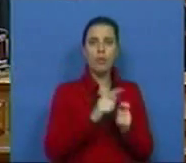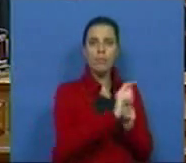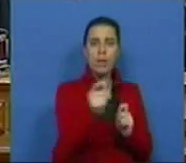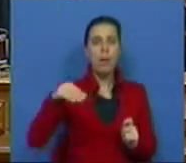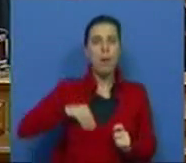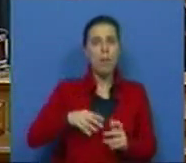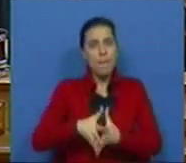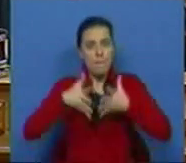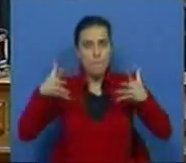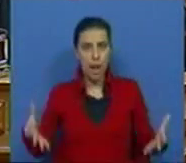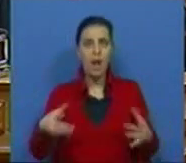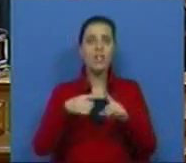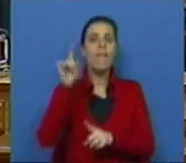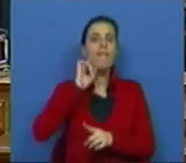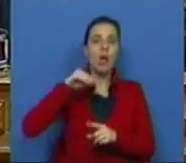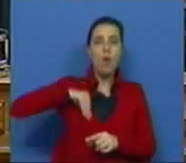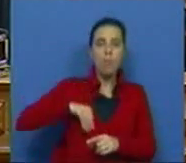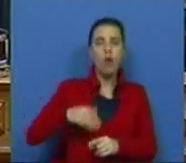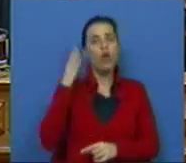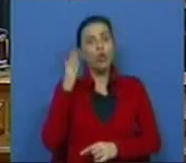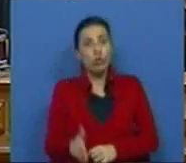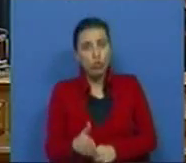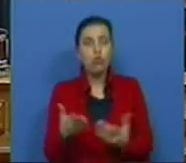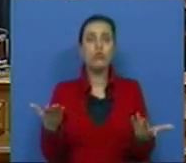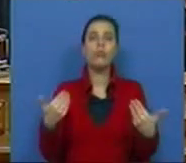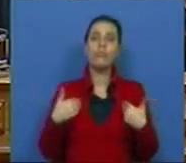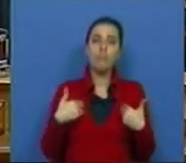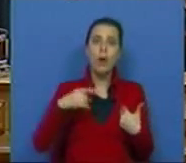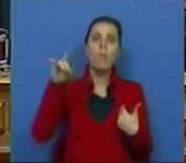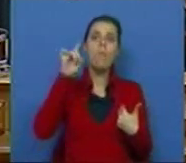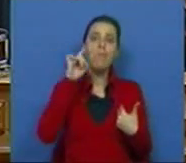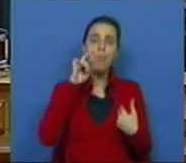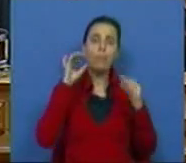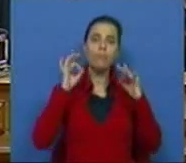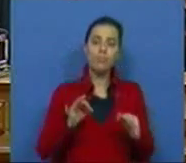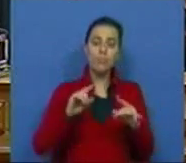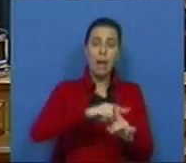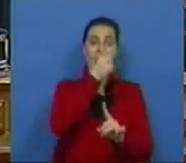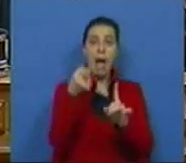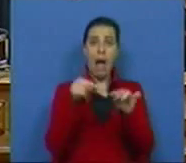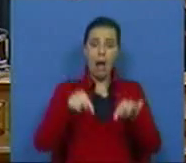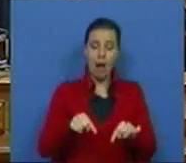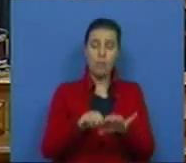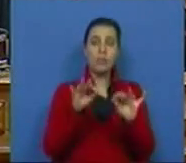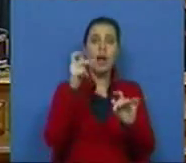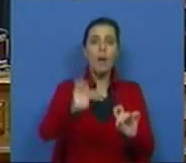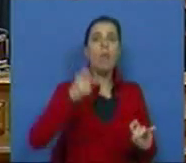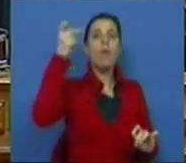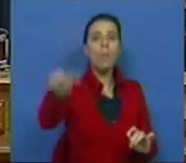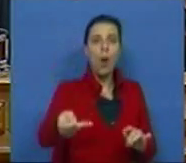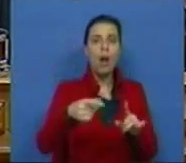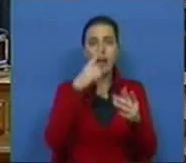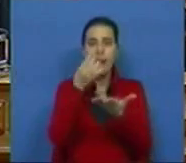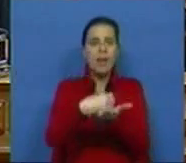se alarga. Que o valor das bolsas é justo. E que nós garantimos que este ano, como no próximo ano,